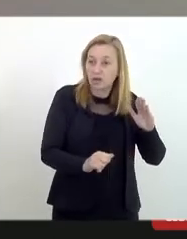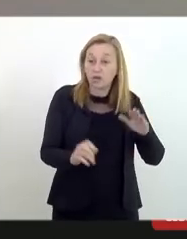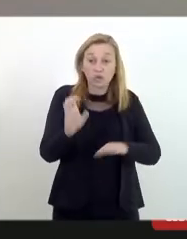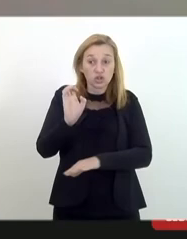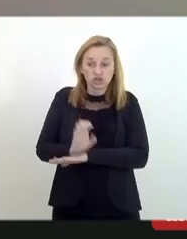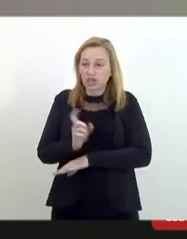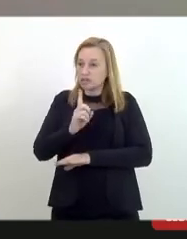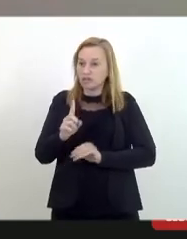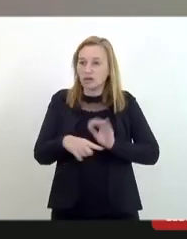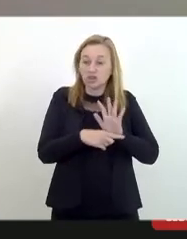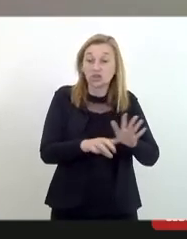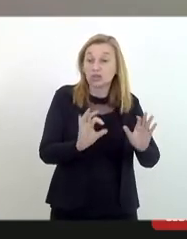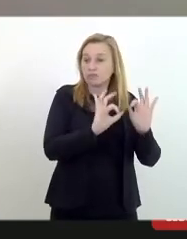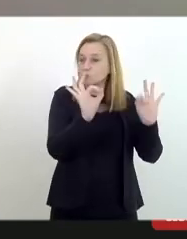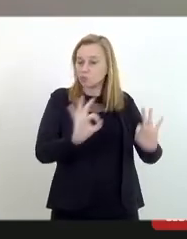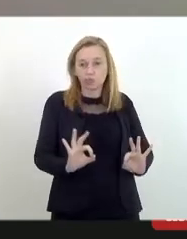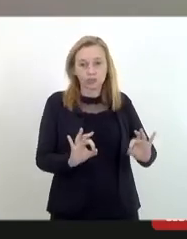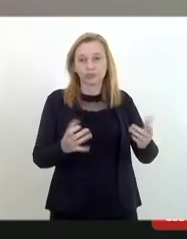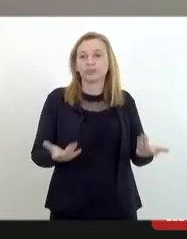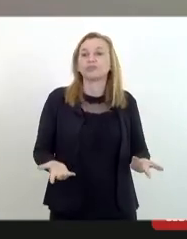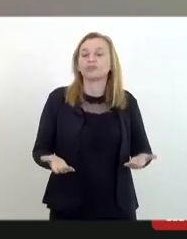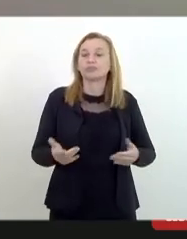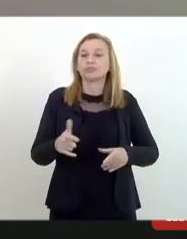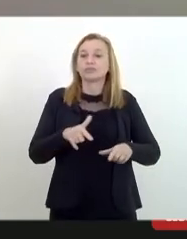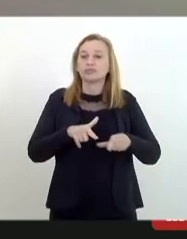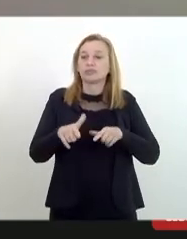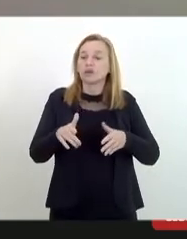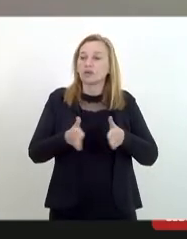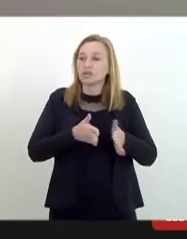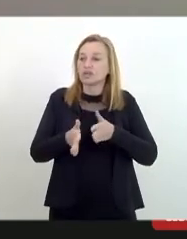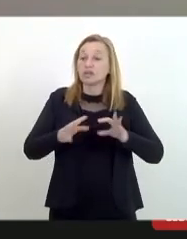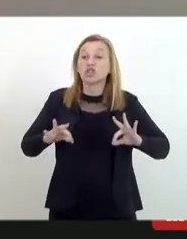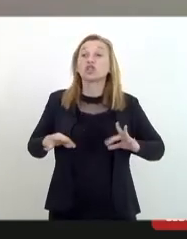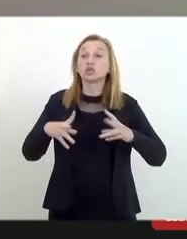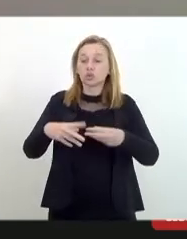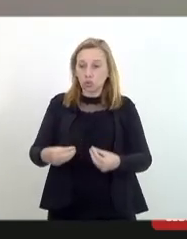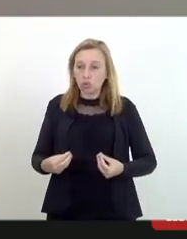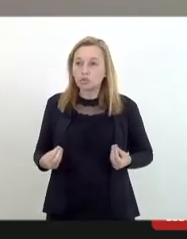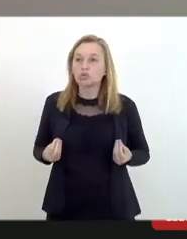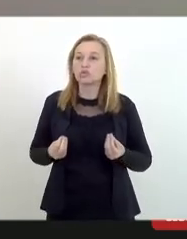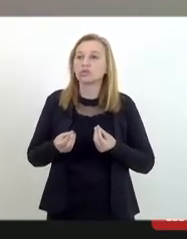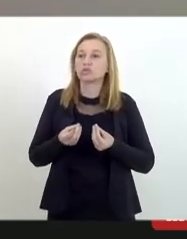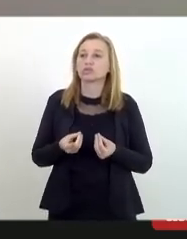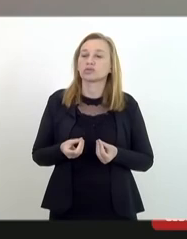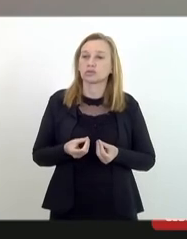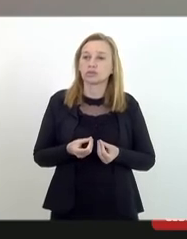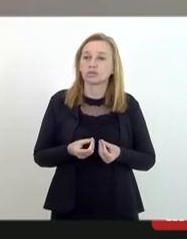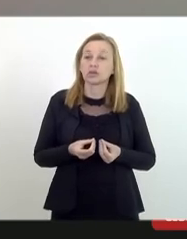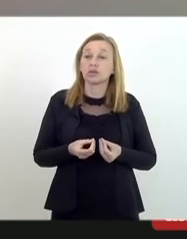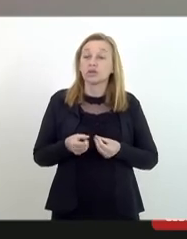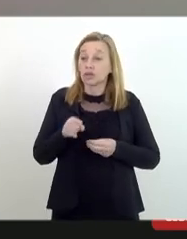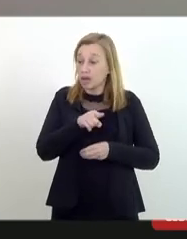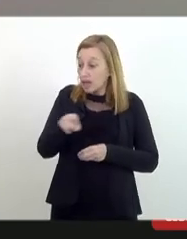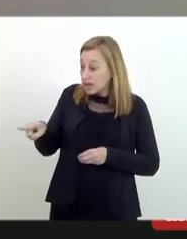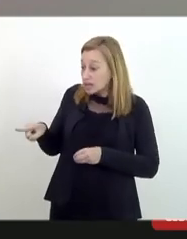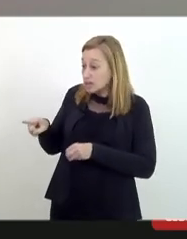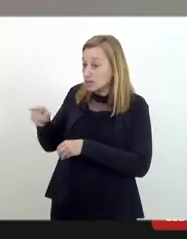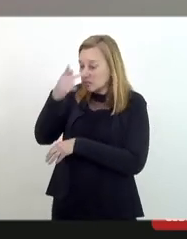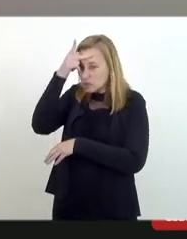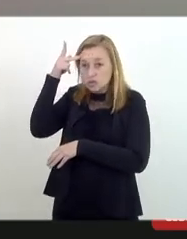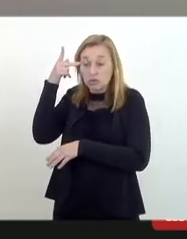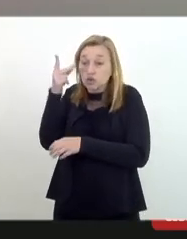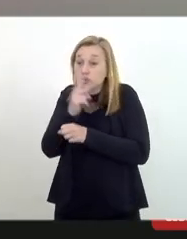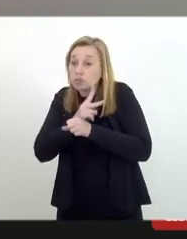realmente trabalhar com a sensibilização de todos os operadores do direito do Estado de que quando essas pessoas procurem